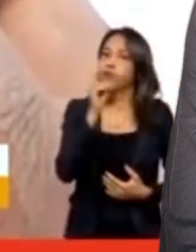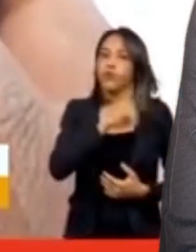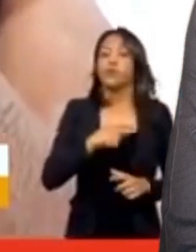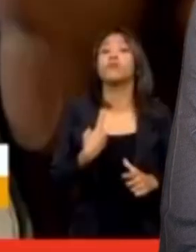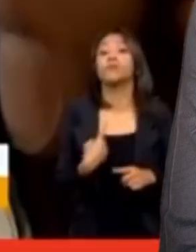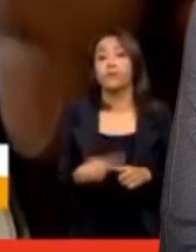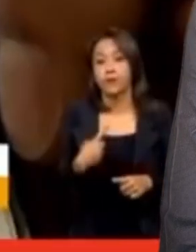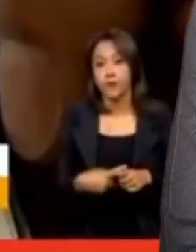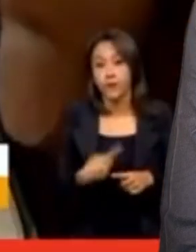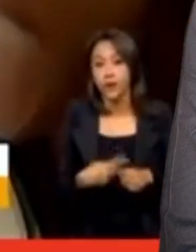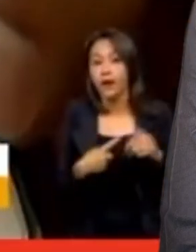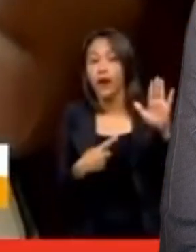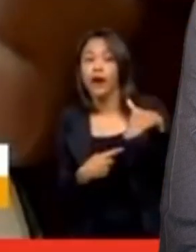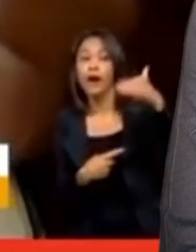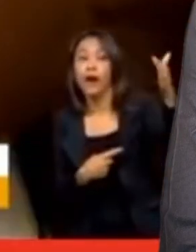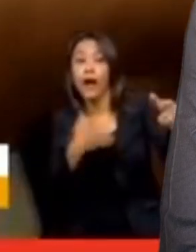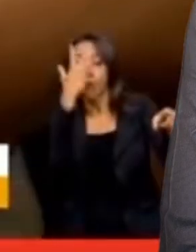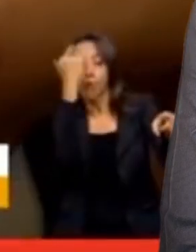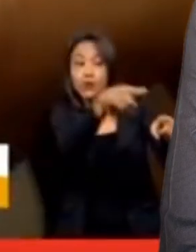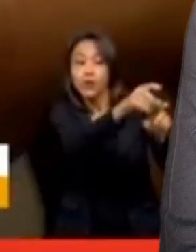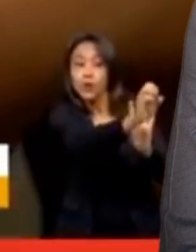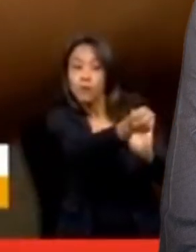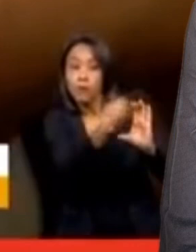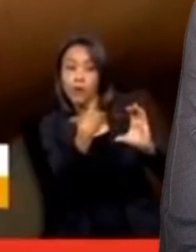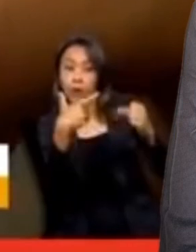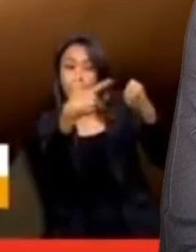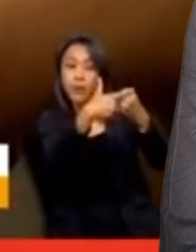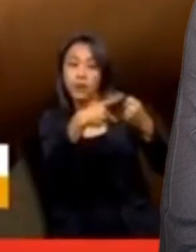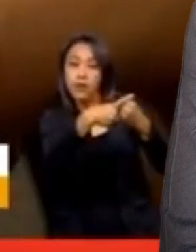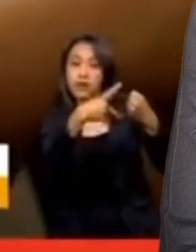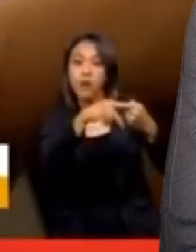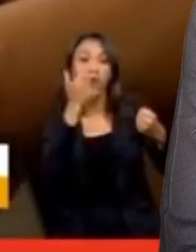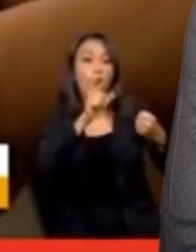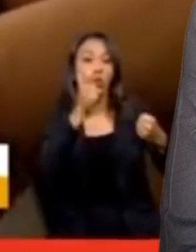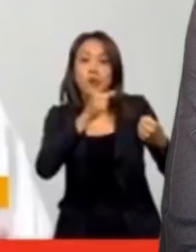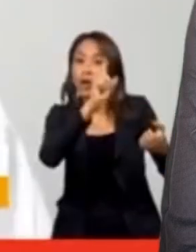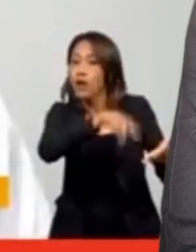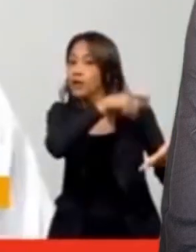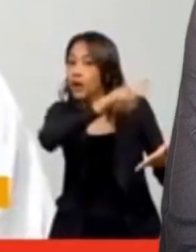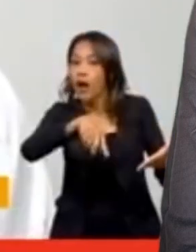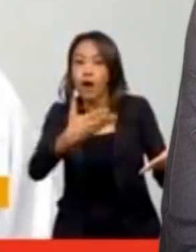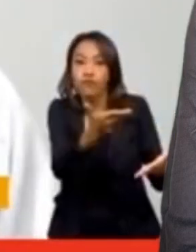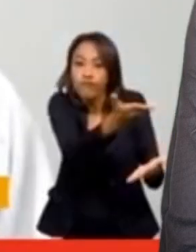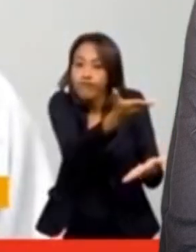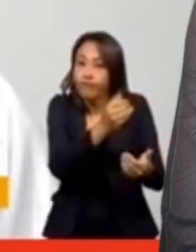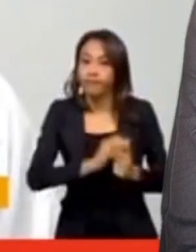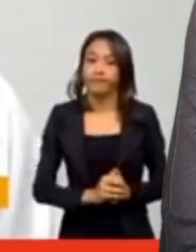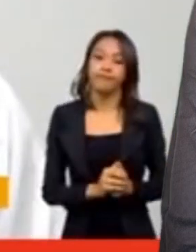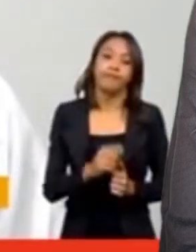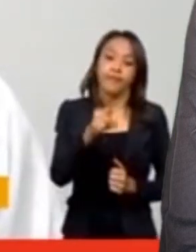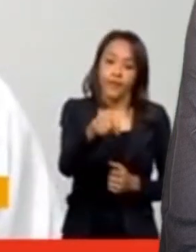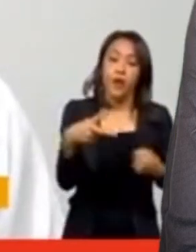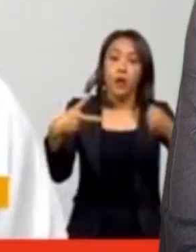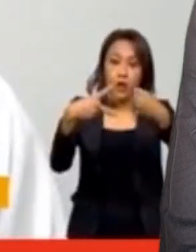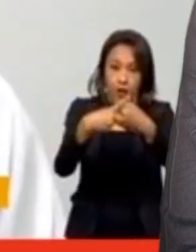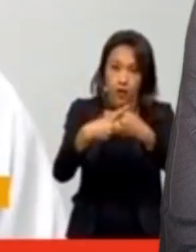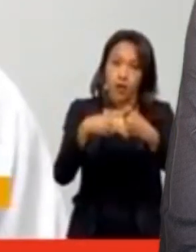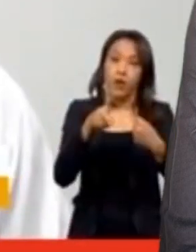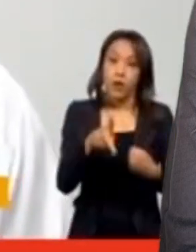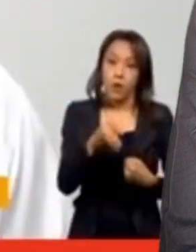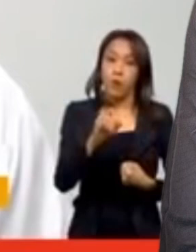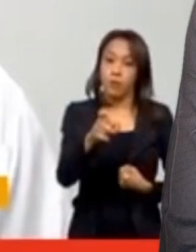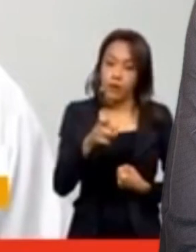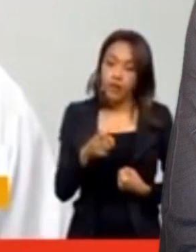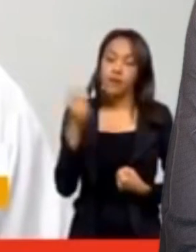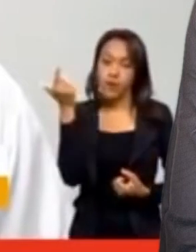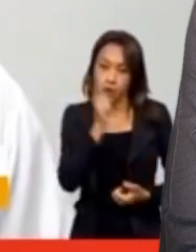porque, do outro lado, a pessoa que fez o Pix não consegue cancelar a transação. Diretamente na ferramenta Pix você consegue visualizar